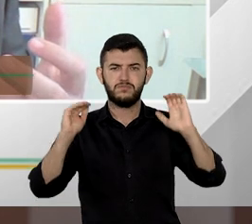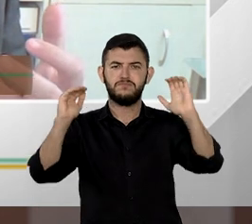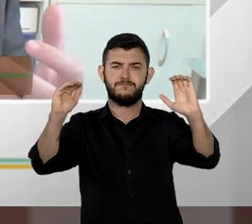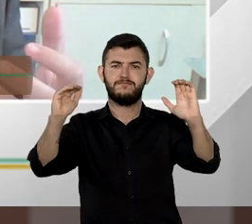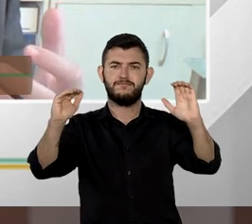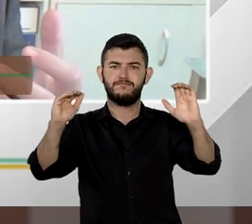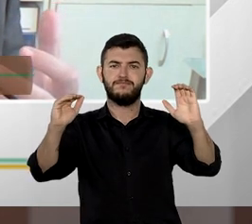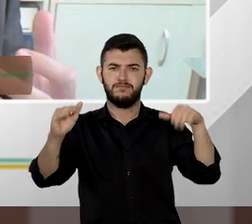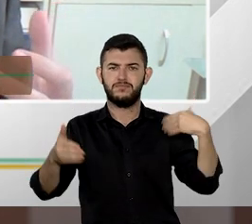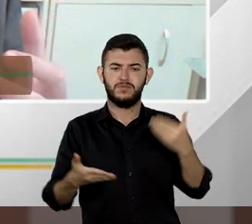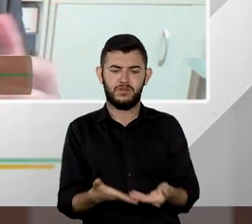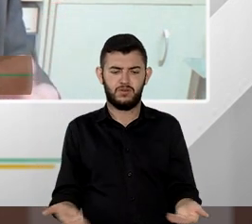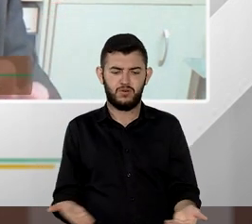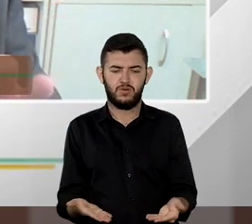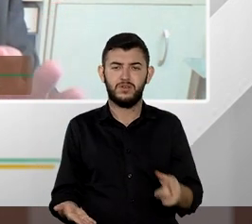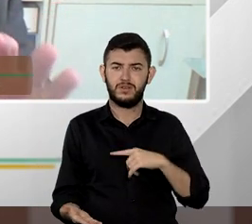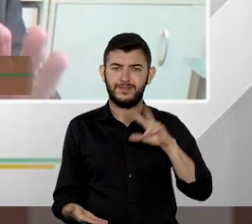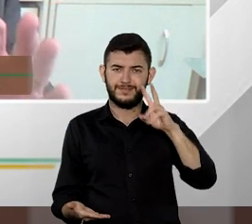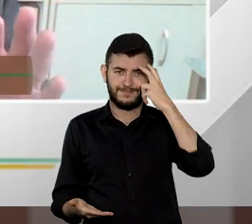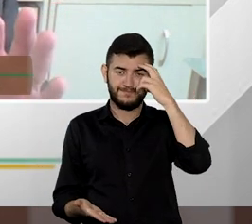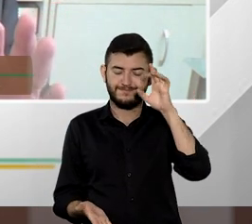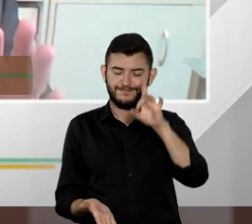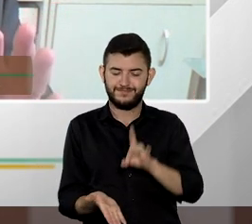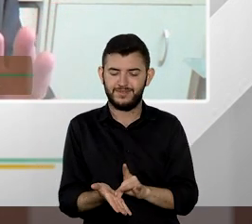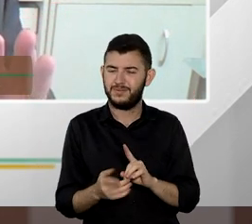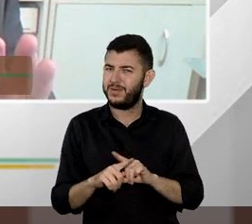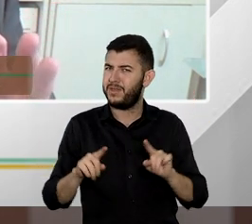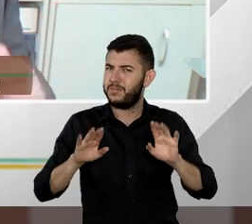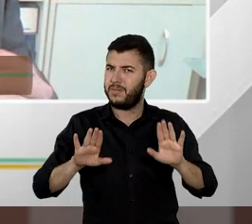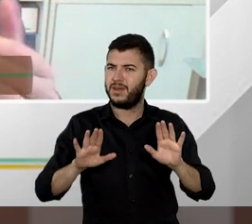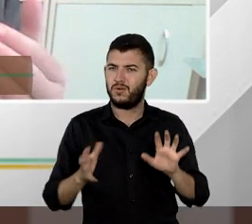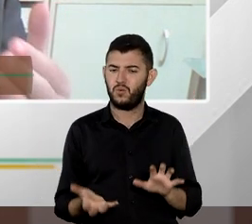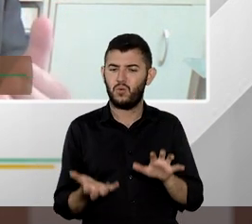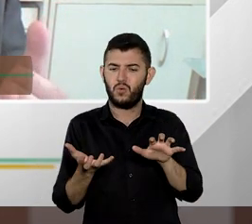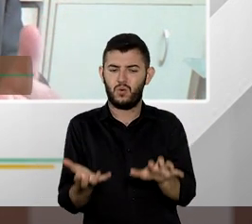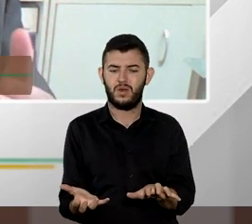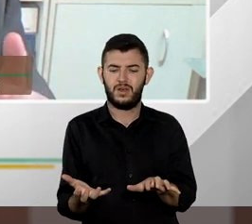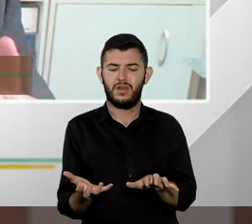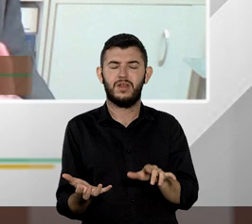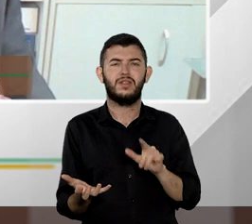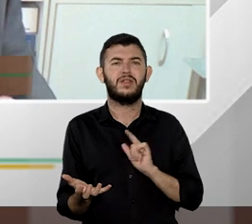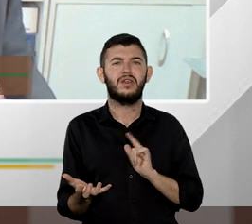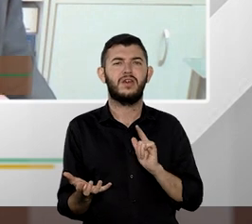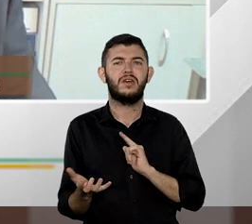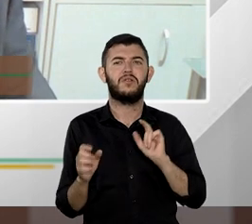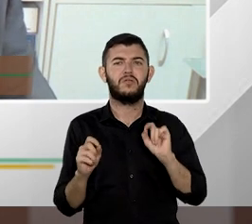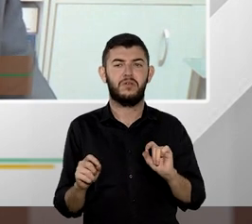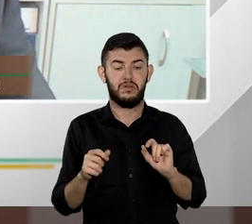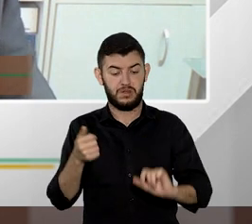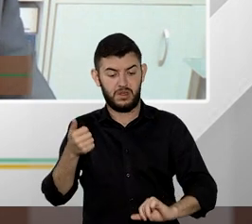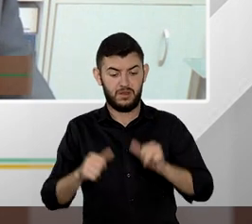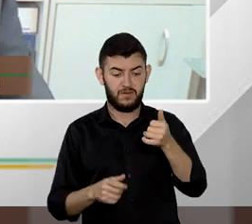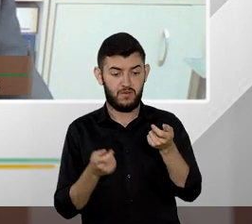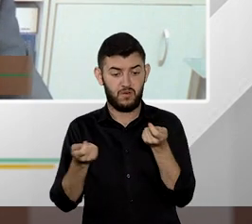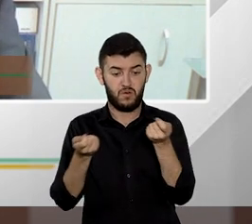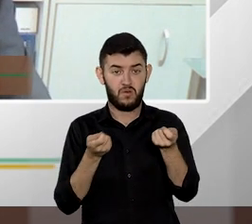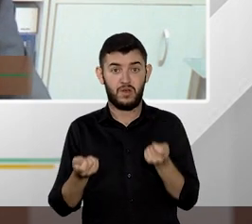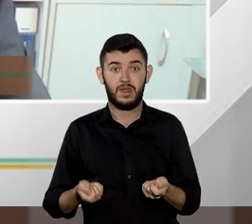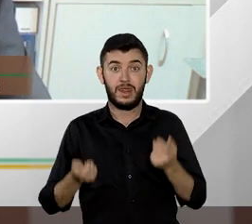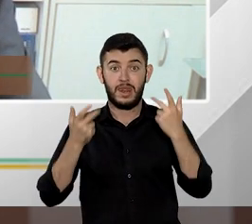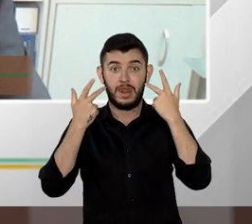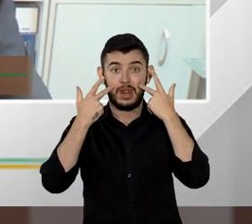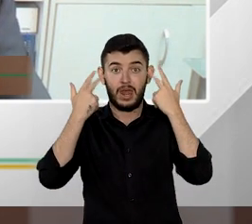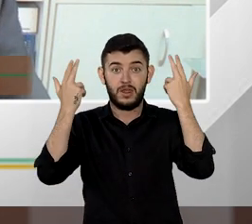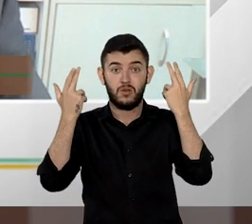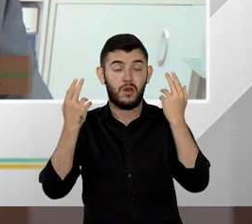arraigada entre nós e aí o congresso nacional diante desse filtro ele naturalmente